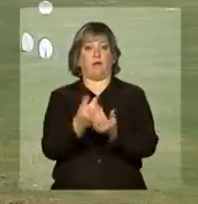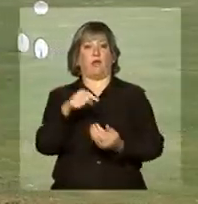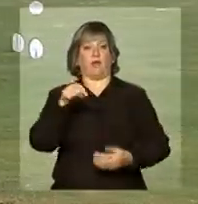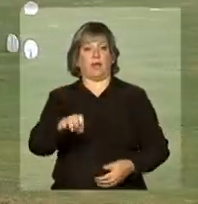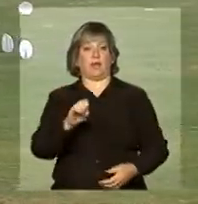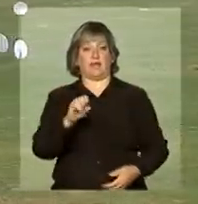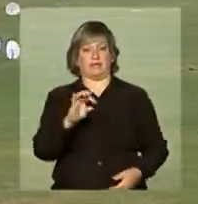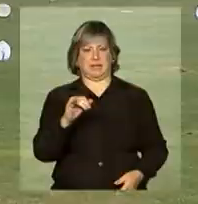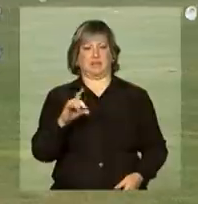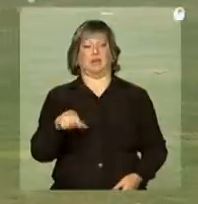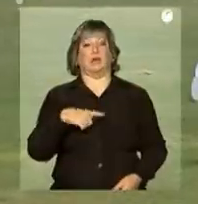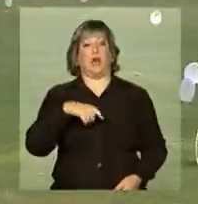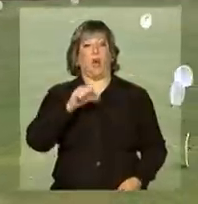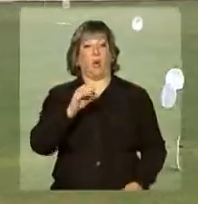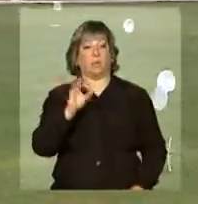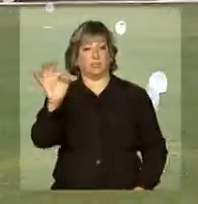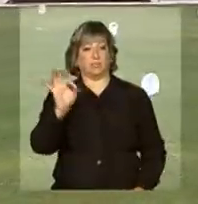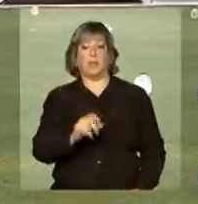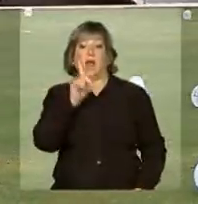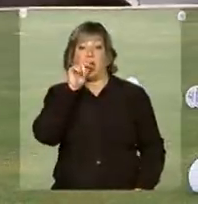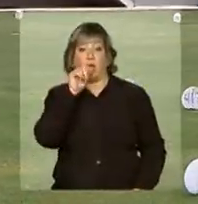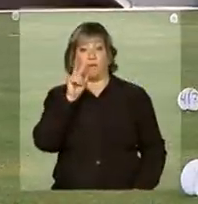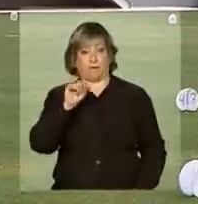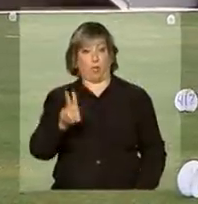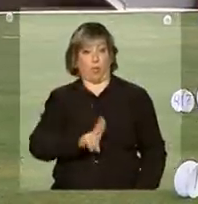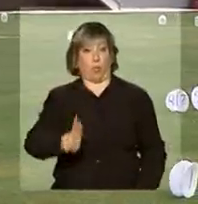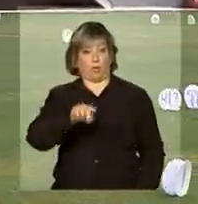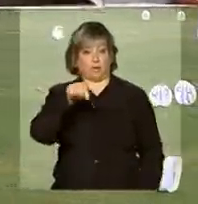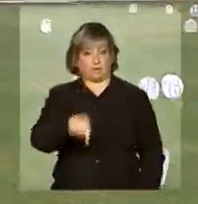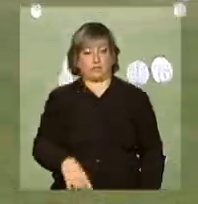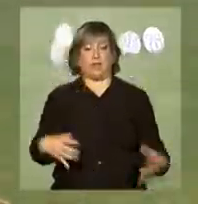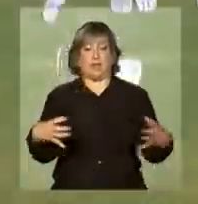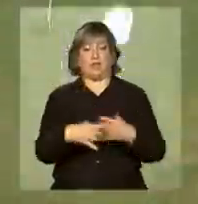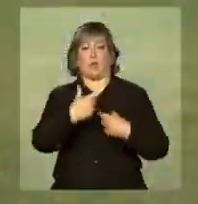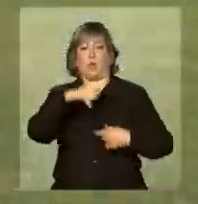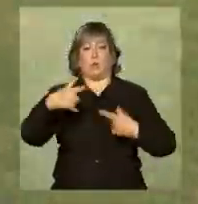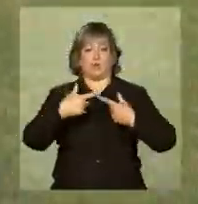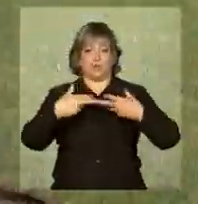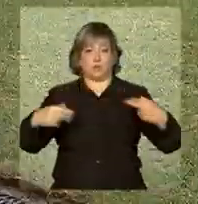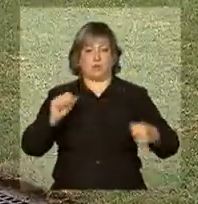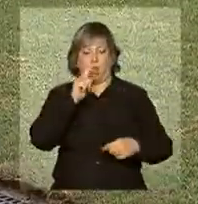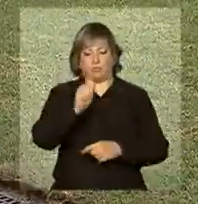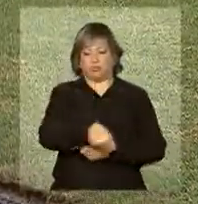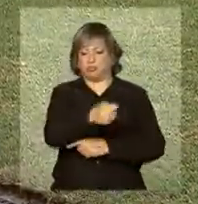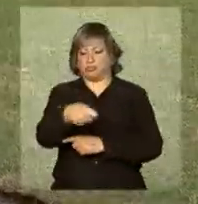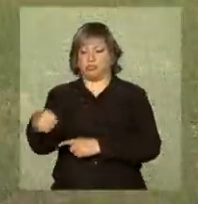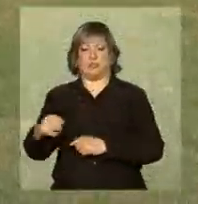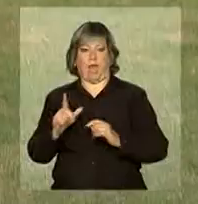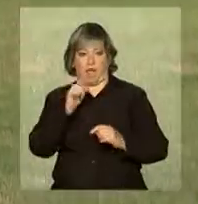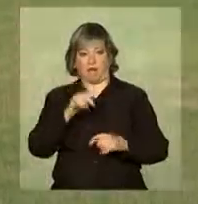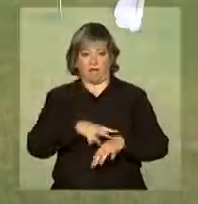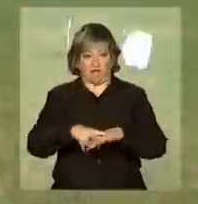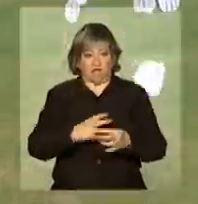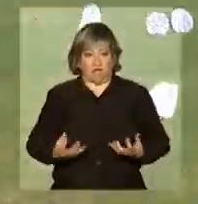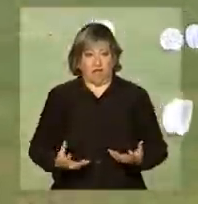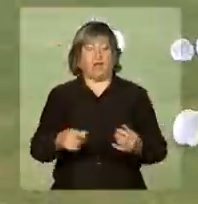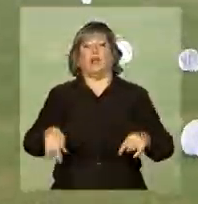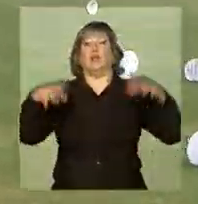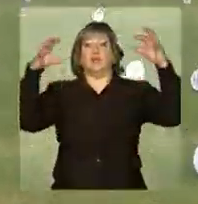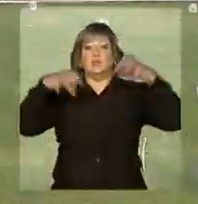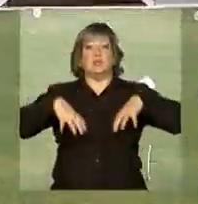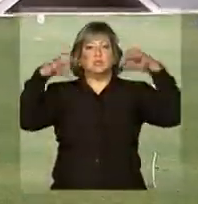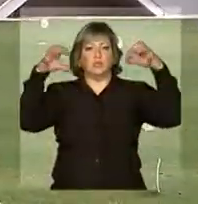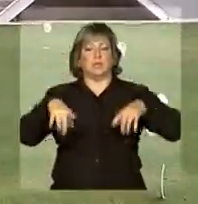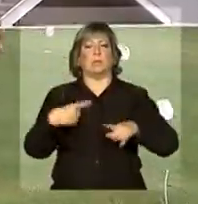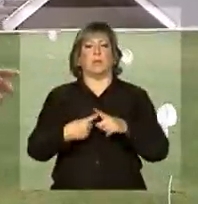Já 80% da água que vai ser utilizada, entre outras coisas, para irrigar esse gramado, vem das chuvas.